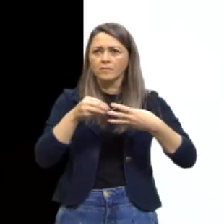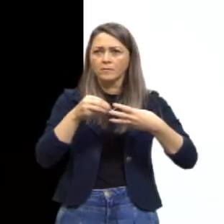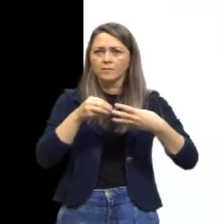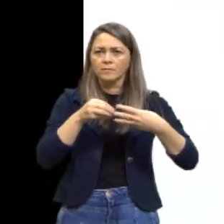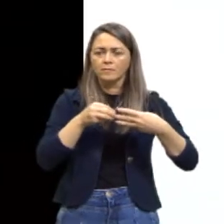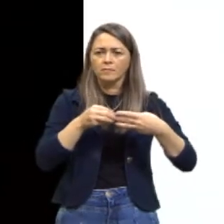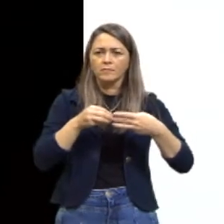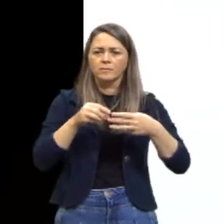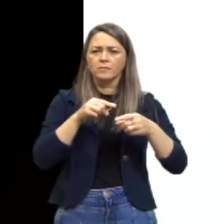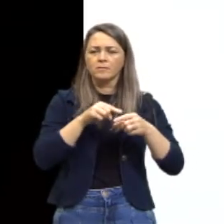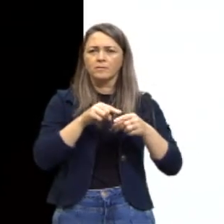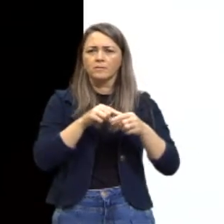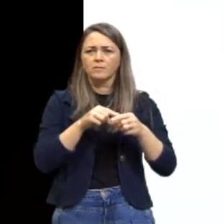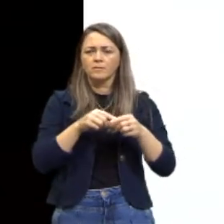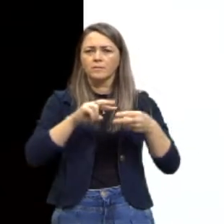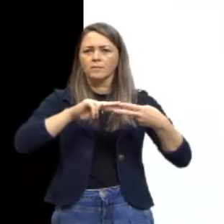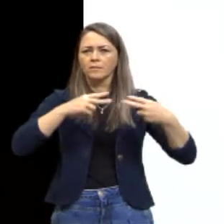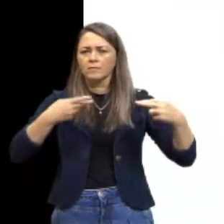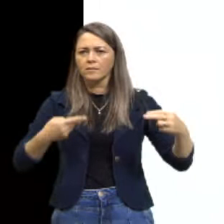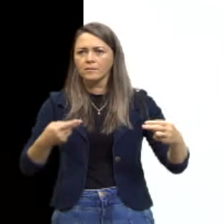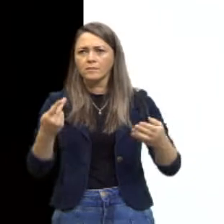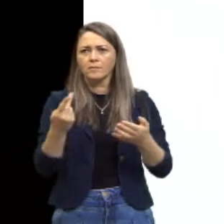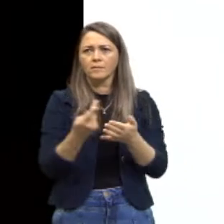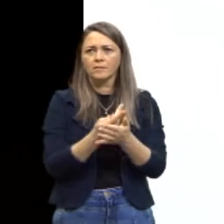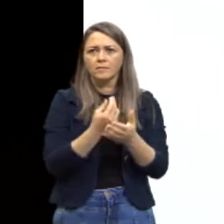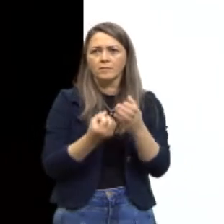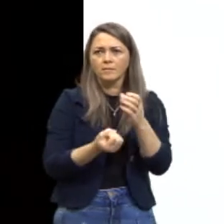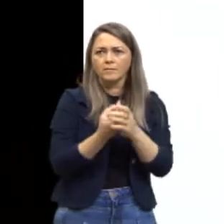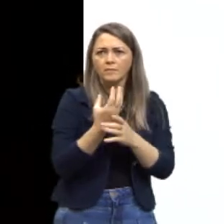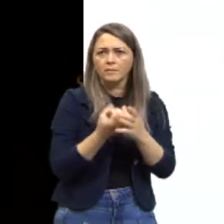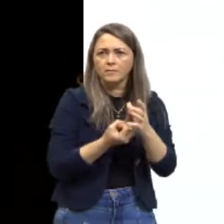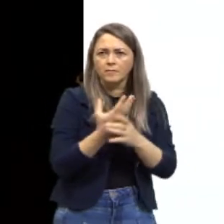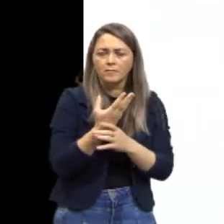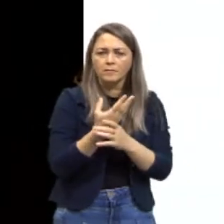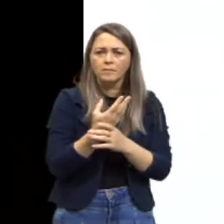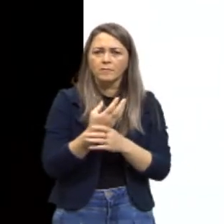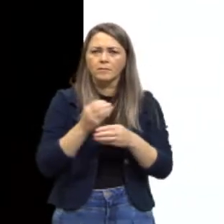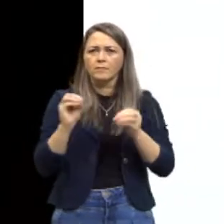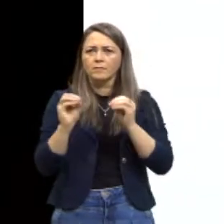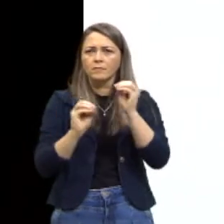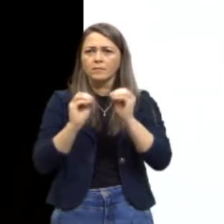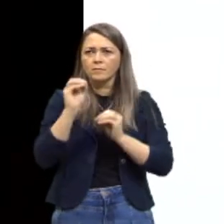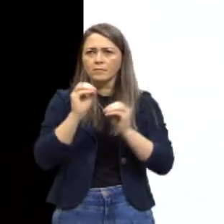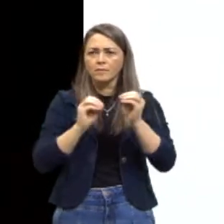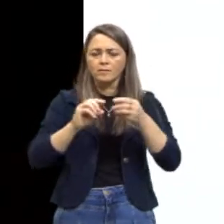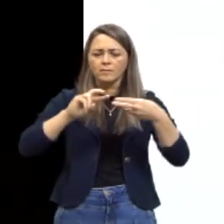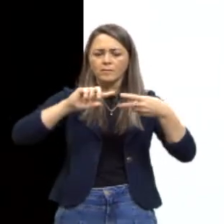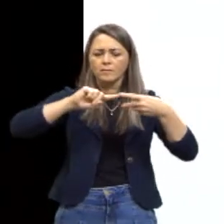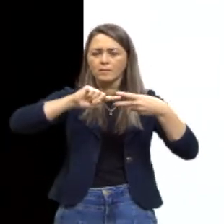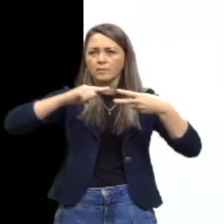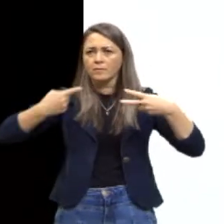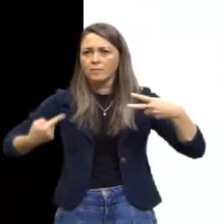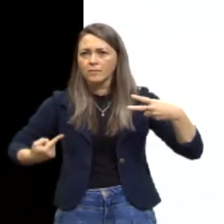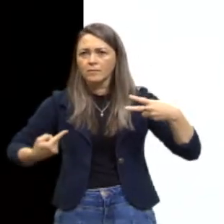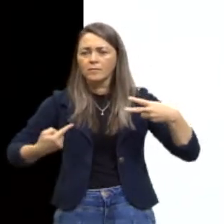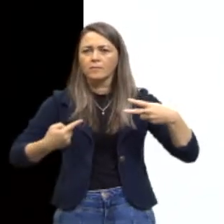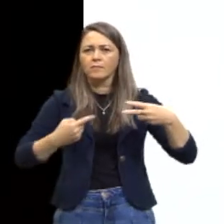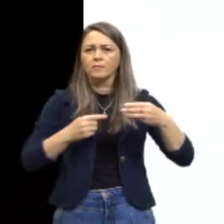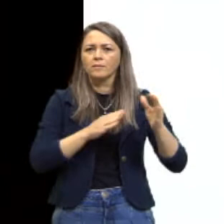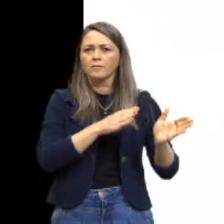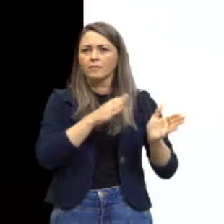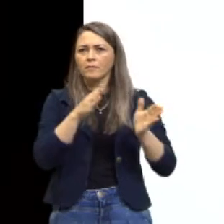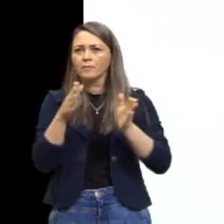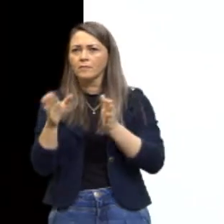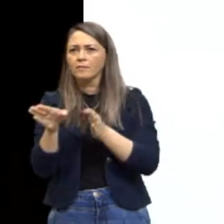é indireta, pois ocorre por meio da fabricação de moléculas de RNA e um processo conhecido